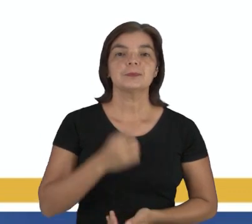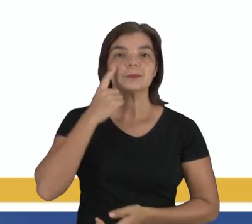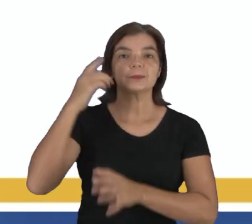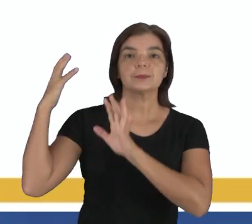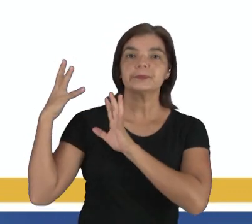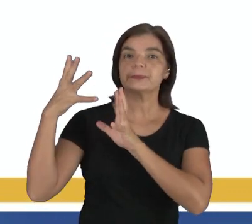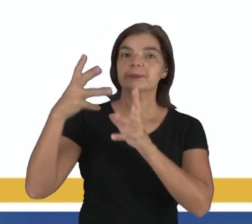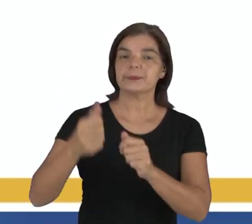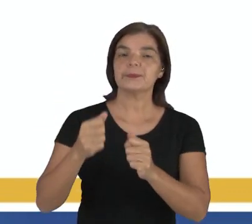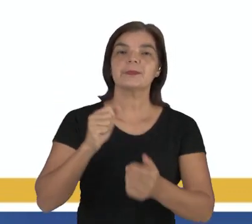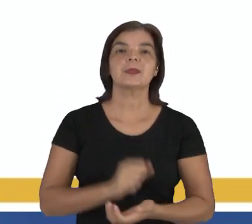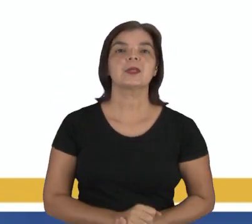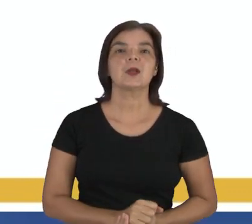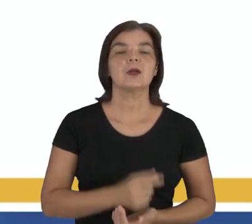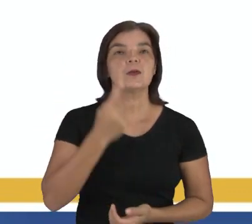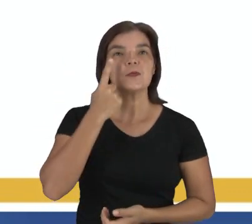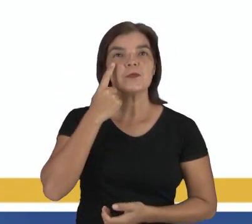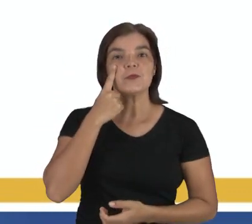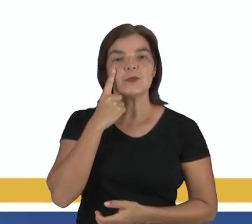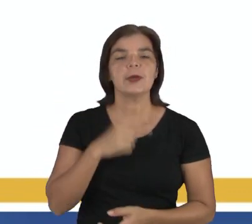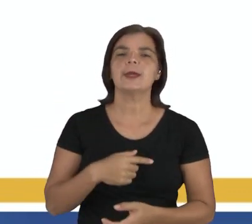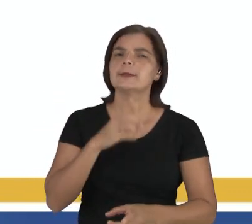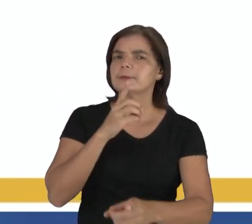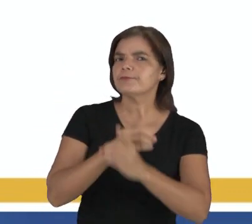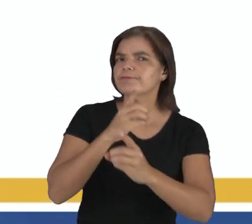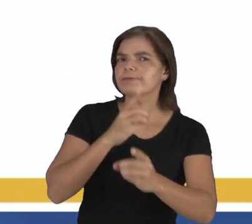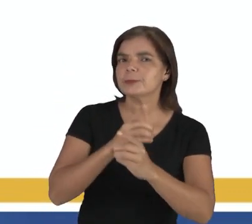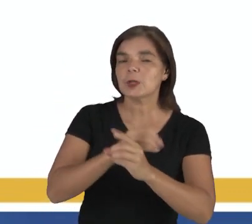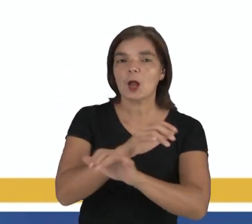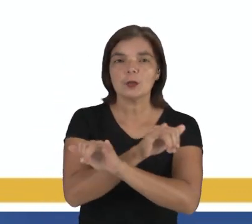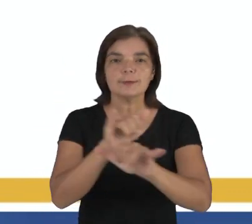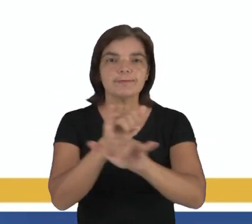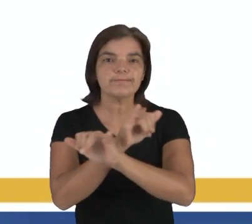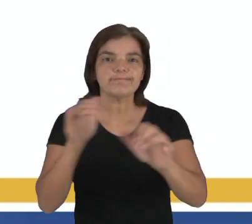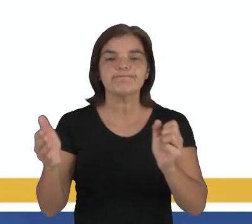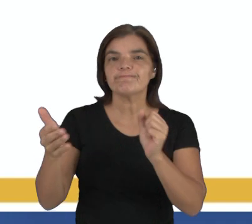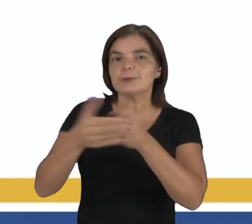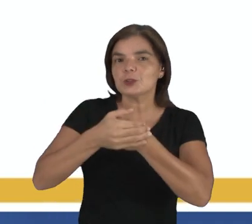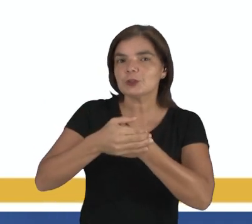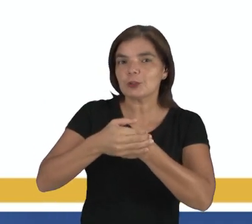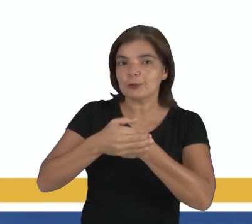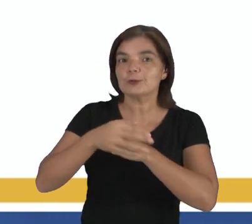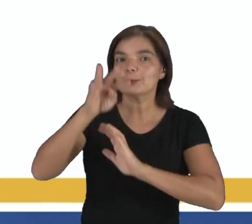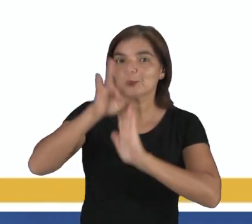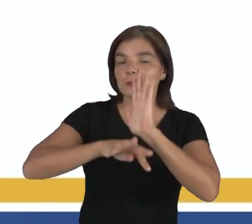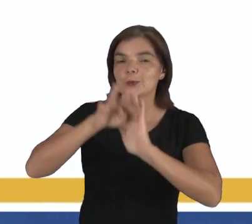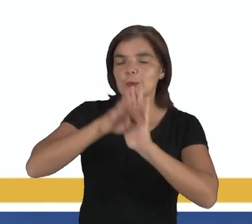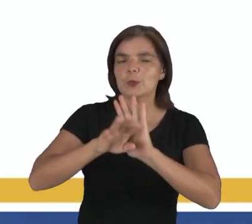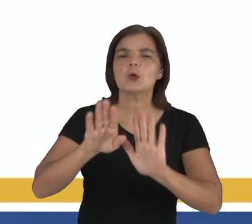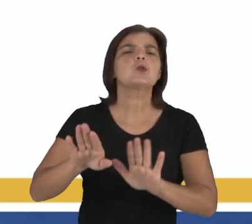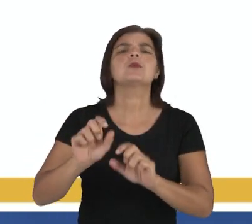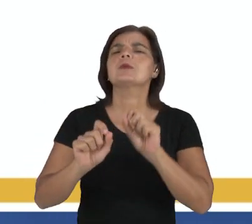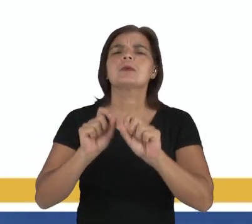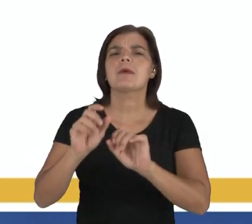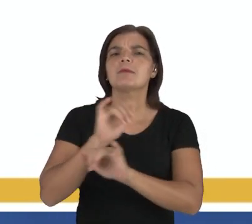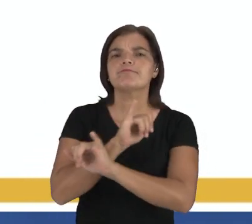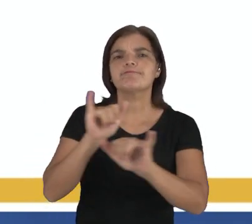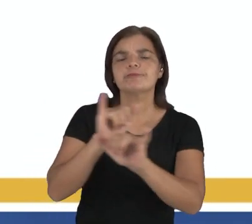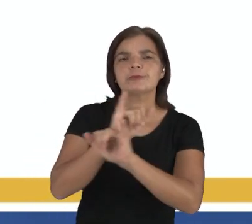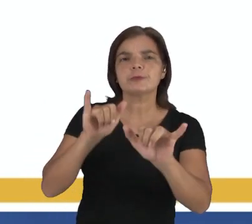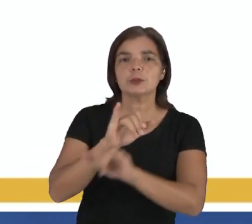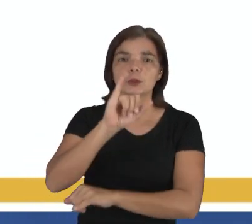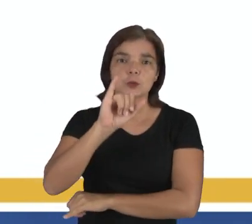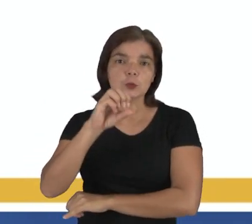Revisando. Localizar informações explícitas em um texto. E o que são informações explícitas?